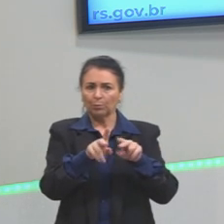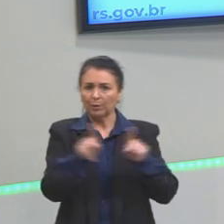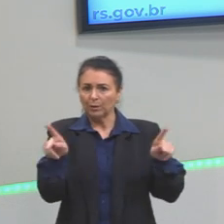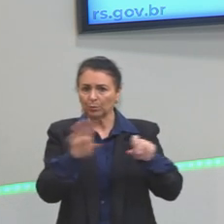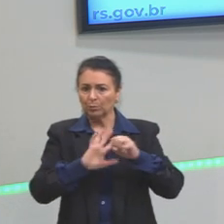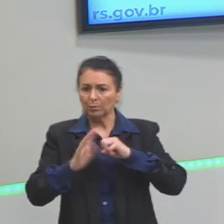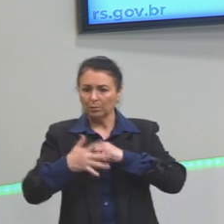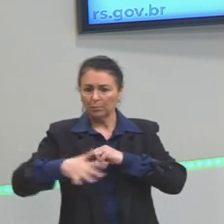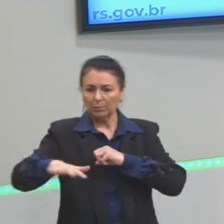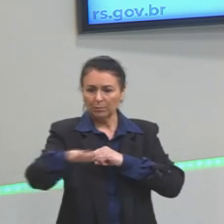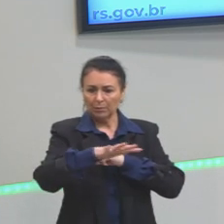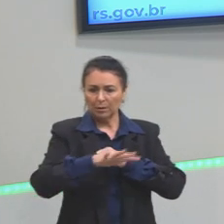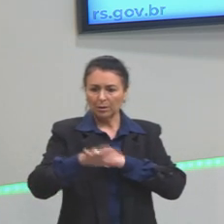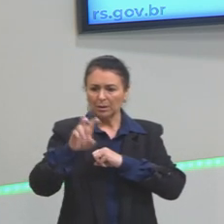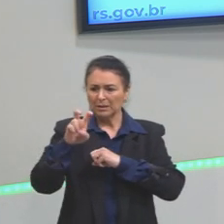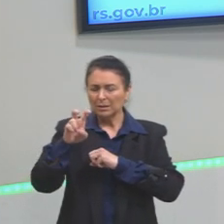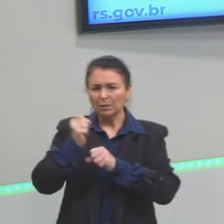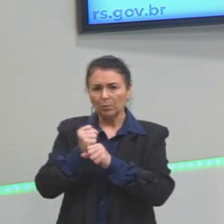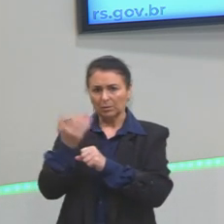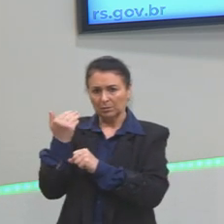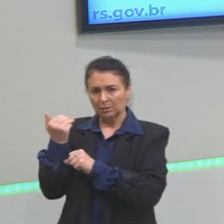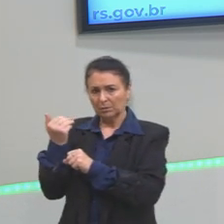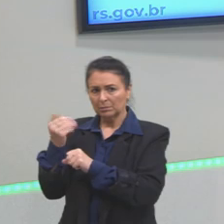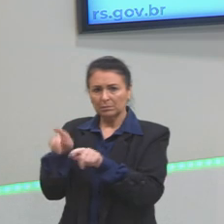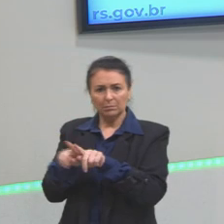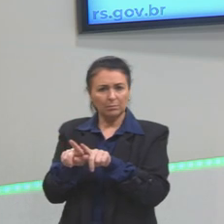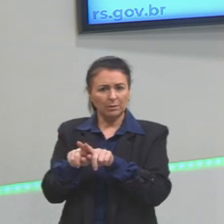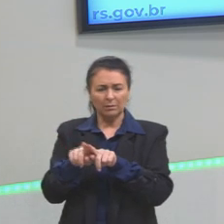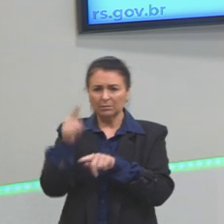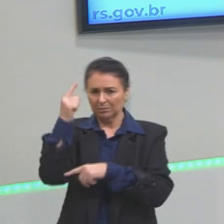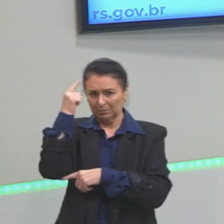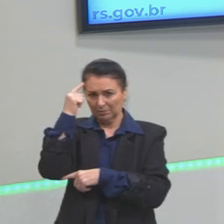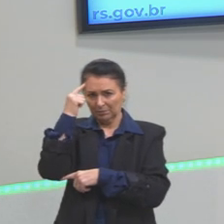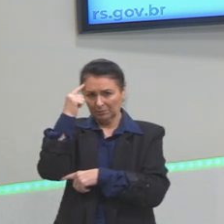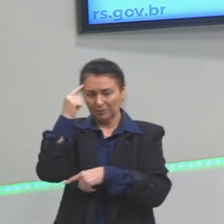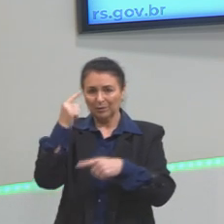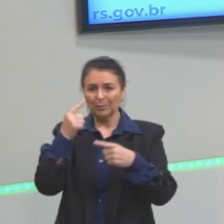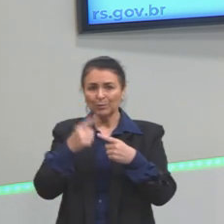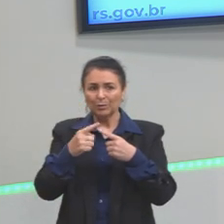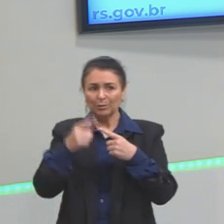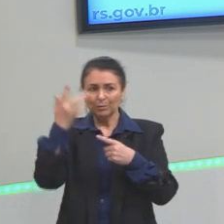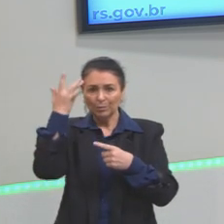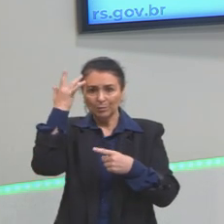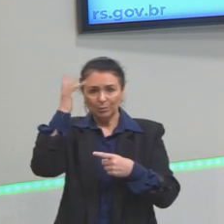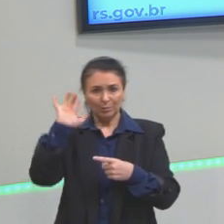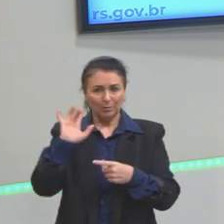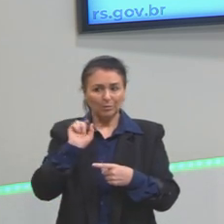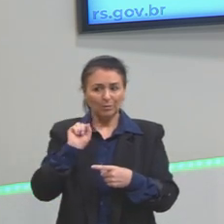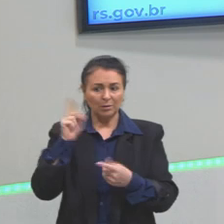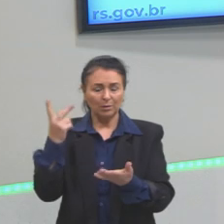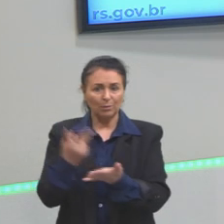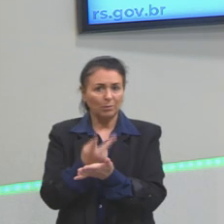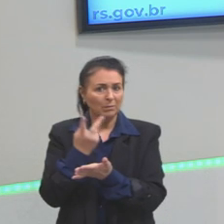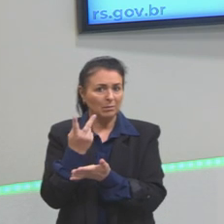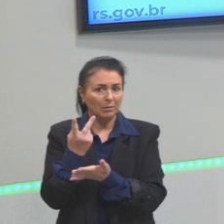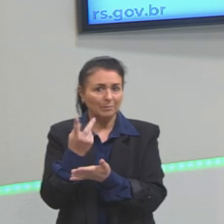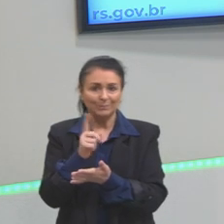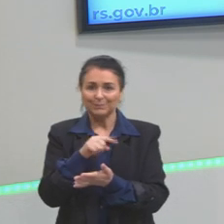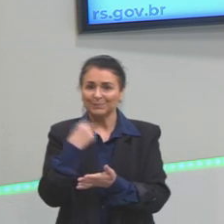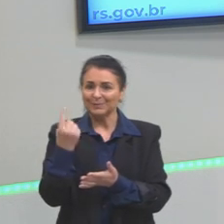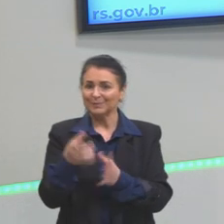impensáveis. Porque aquele momento histórico não estava propício para isso. Então, olha só, nós somos livres,